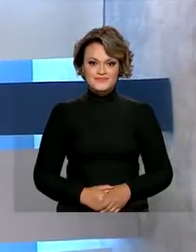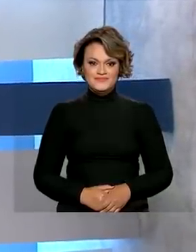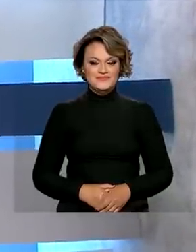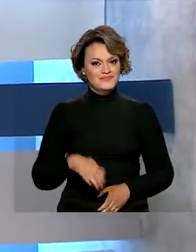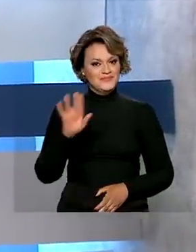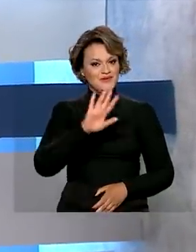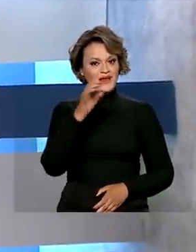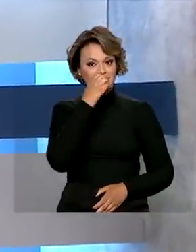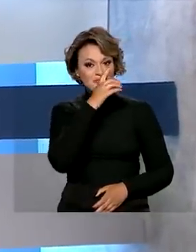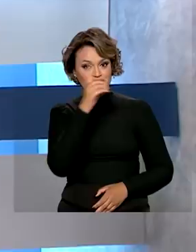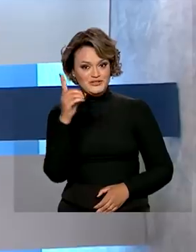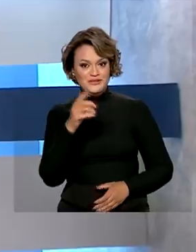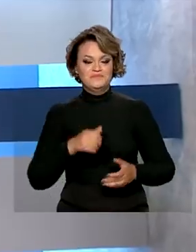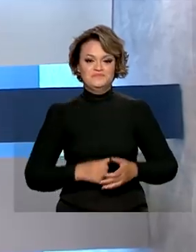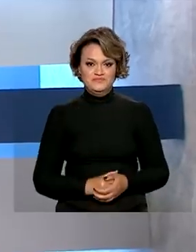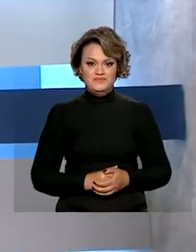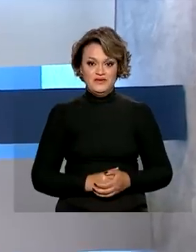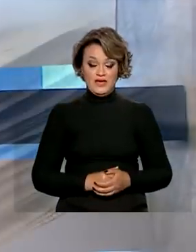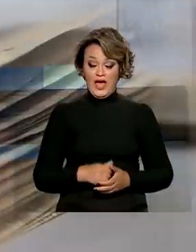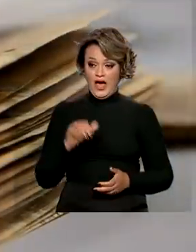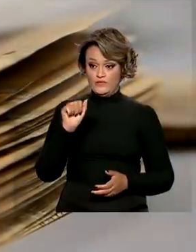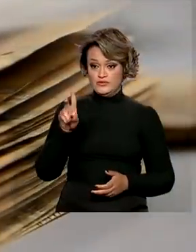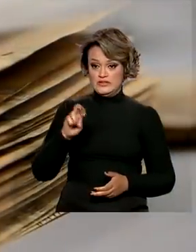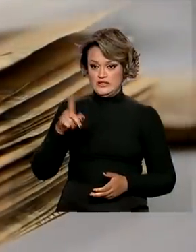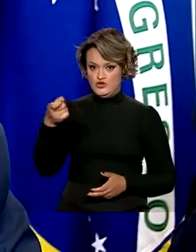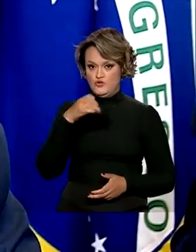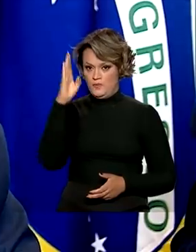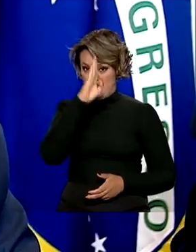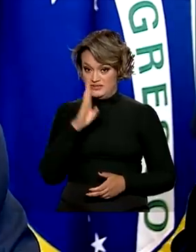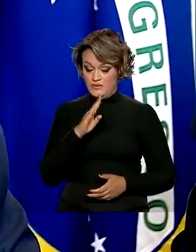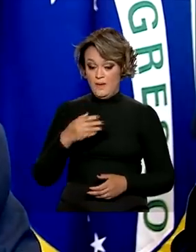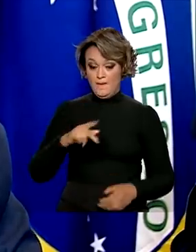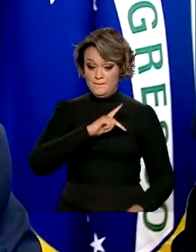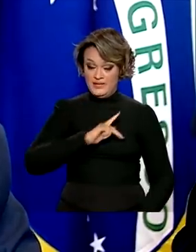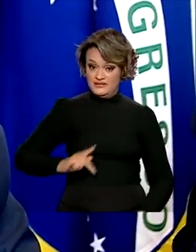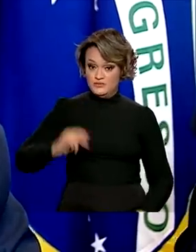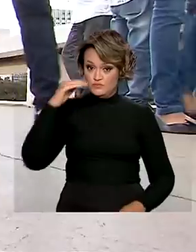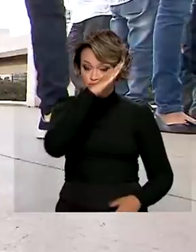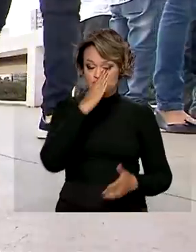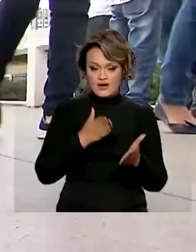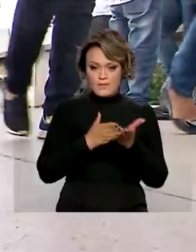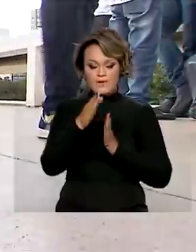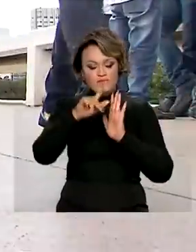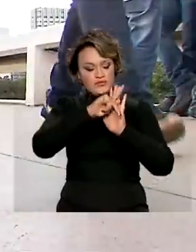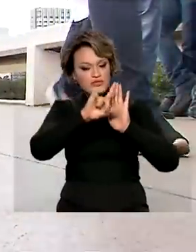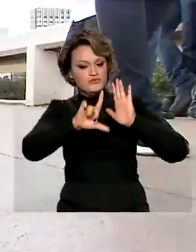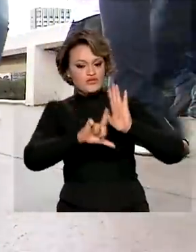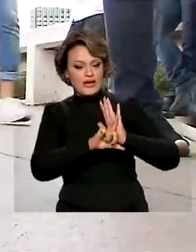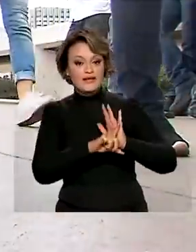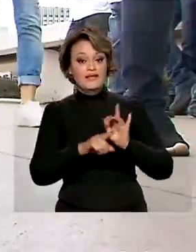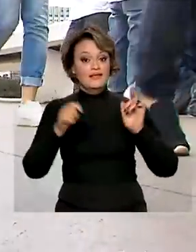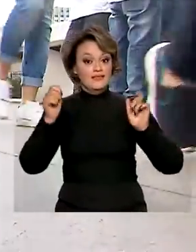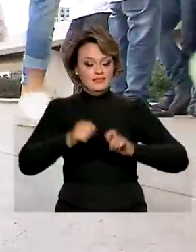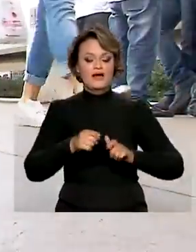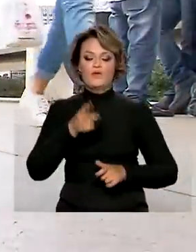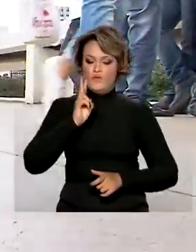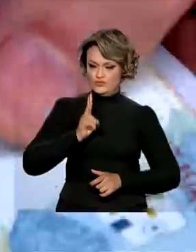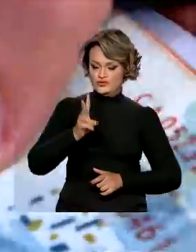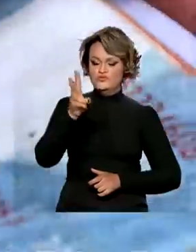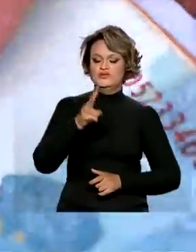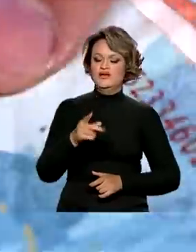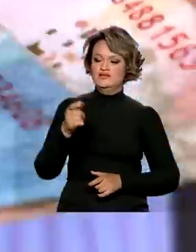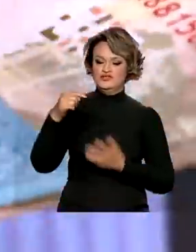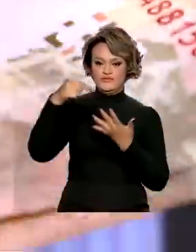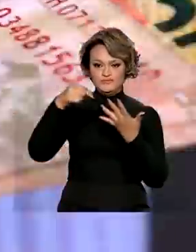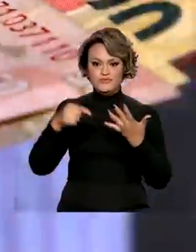Olá, bom dia. Auxílio Brasil, o presidente Jair Bolsonaro sanciona projeto de lei que torna permanente o